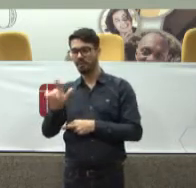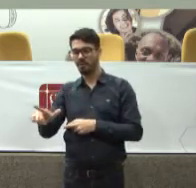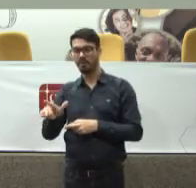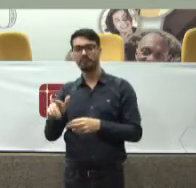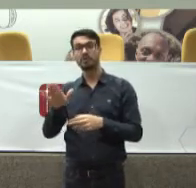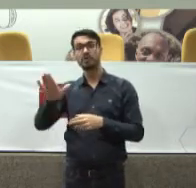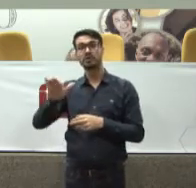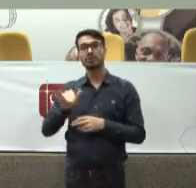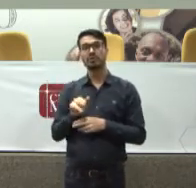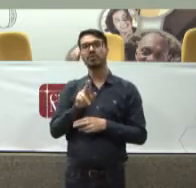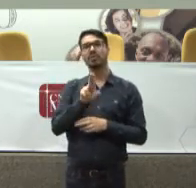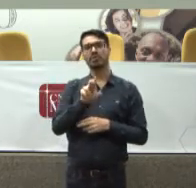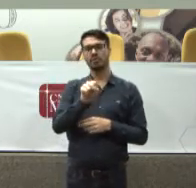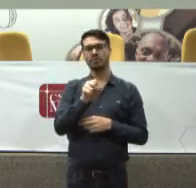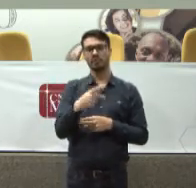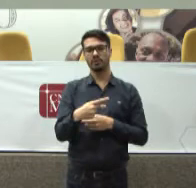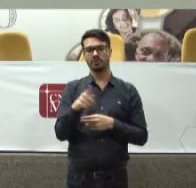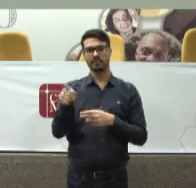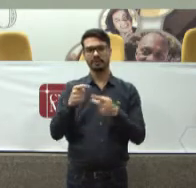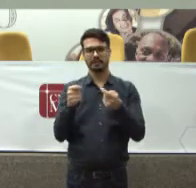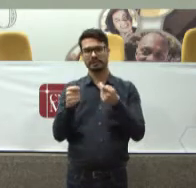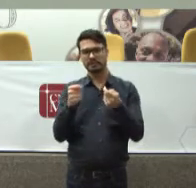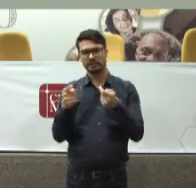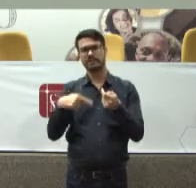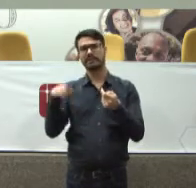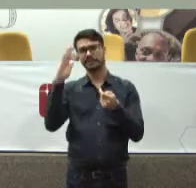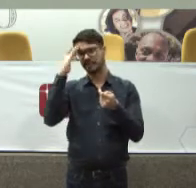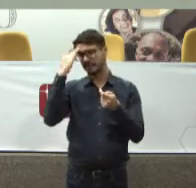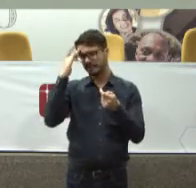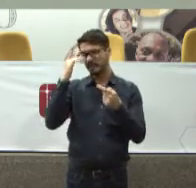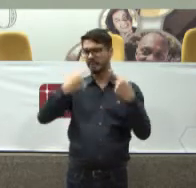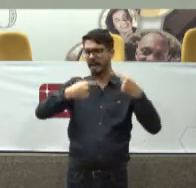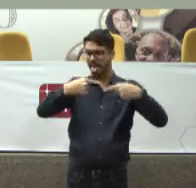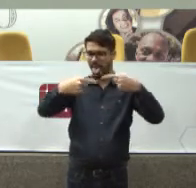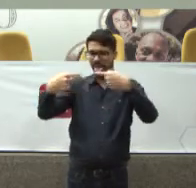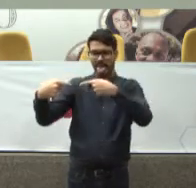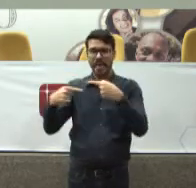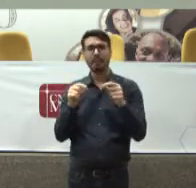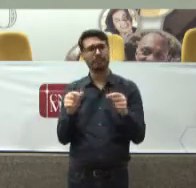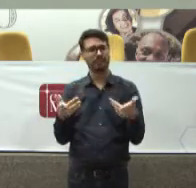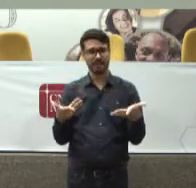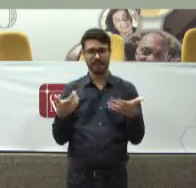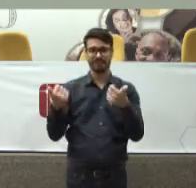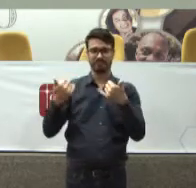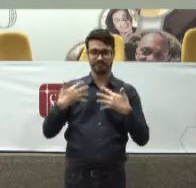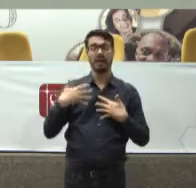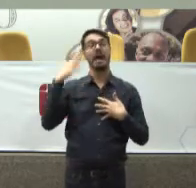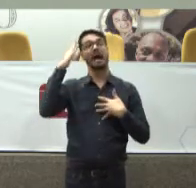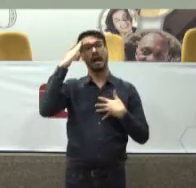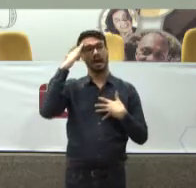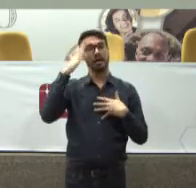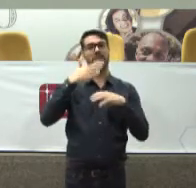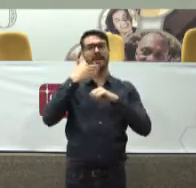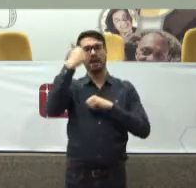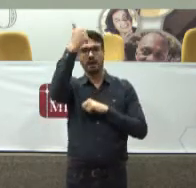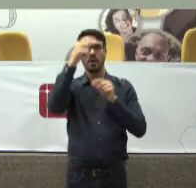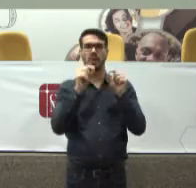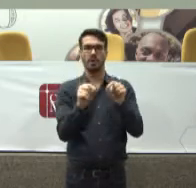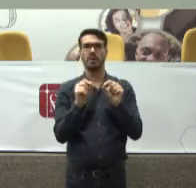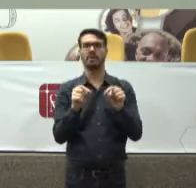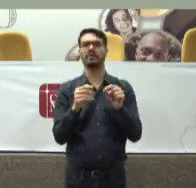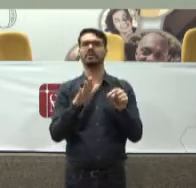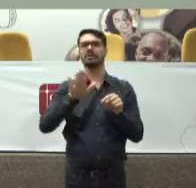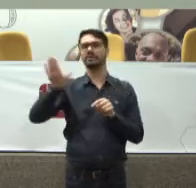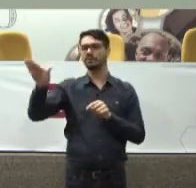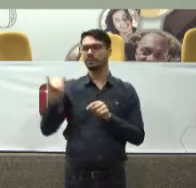USP Numa mesa de negociação Depois de entender Depois de ouvir muita gente Para entender o que era aquilo Para saber qual era o melhor caminho E aí